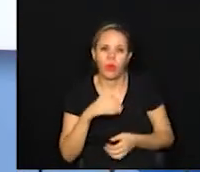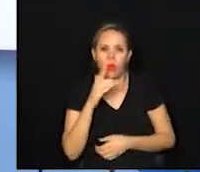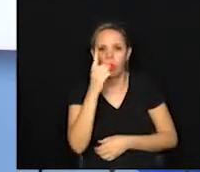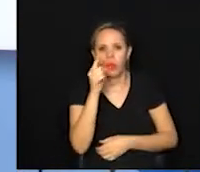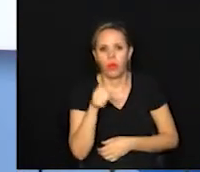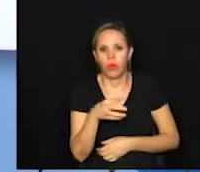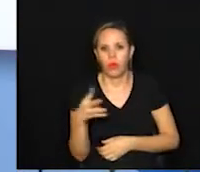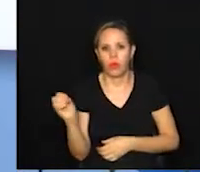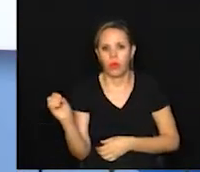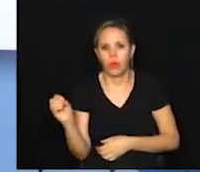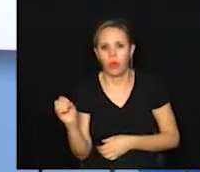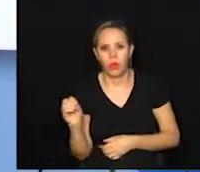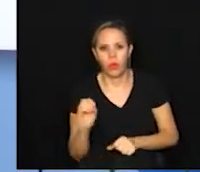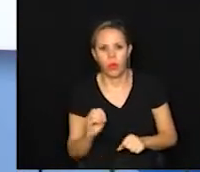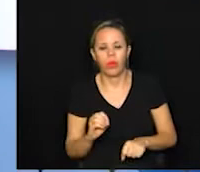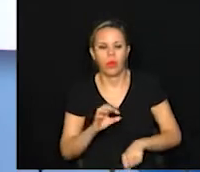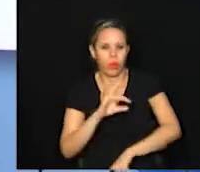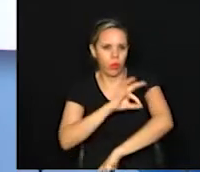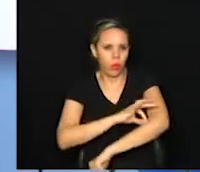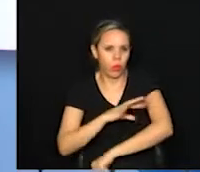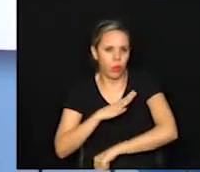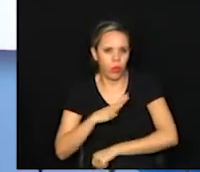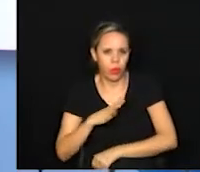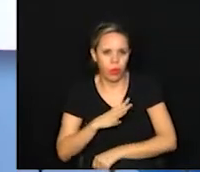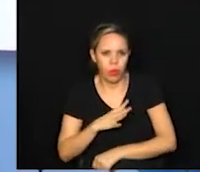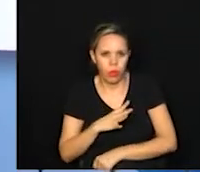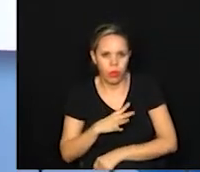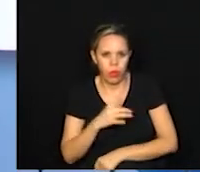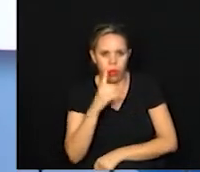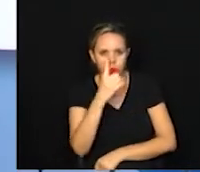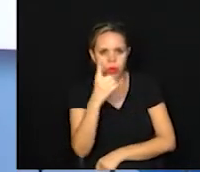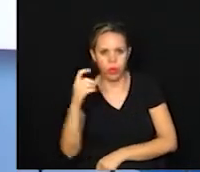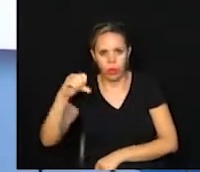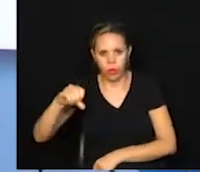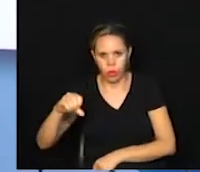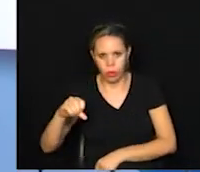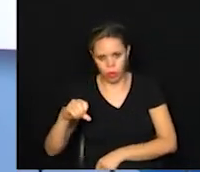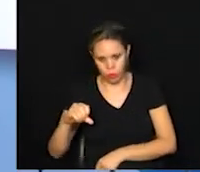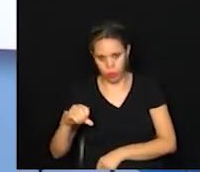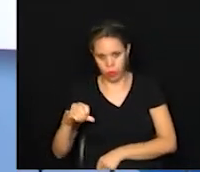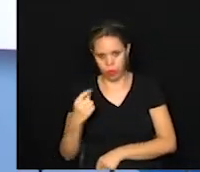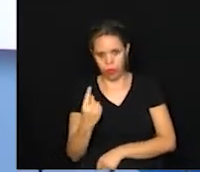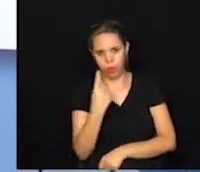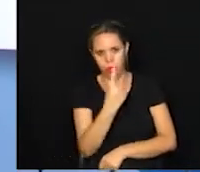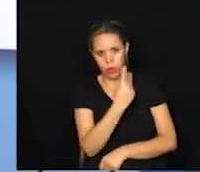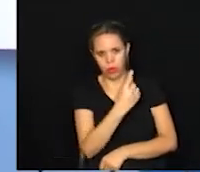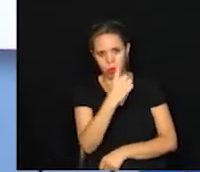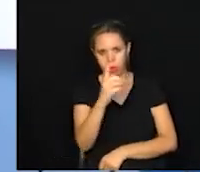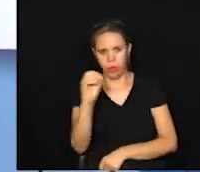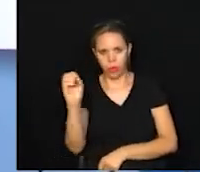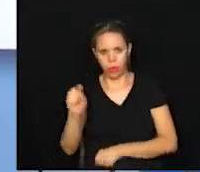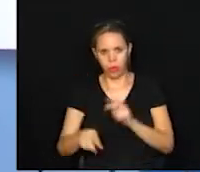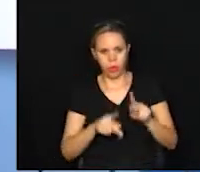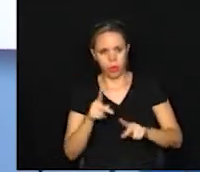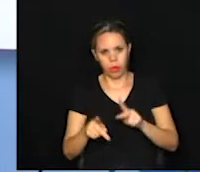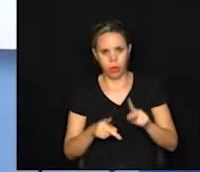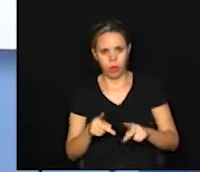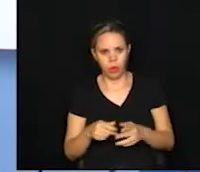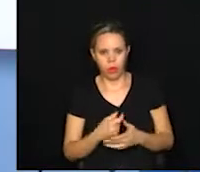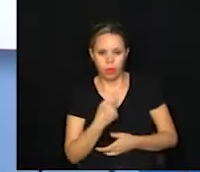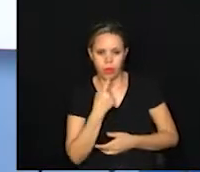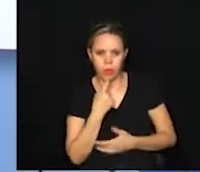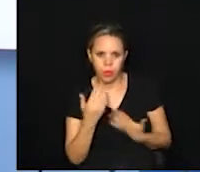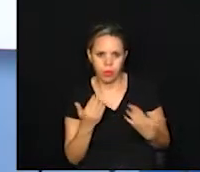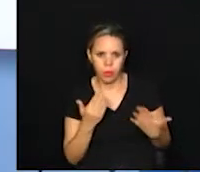1.400 casos na cidade. São 119 casos para cada 100 mil habitantes de Campinas.